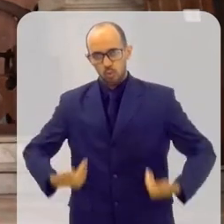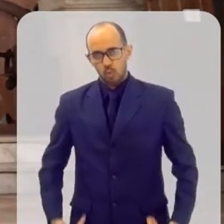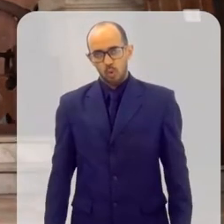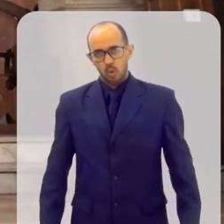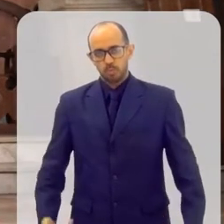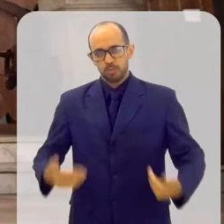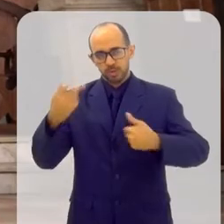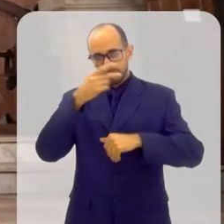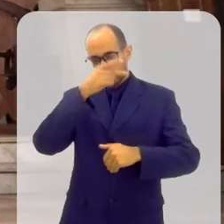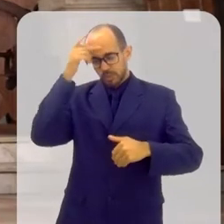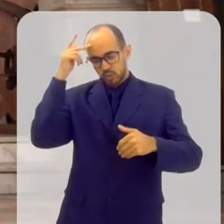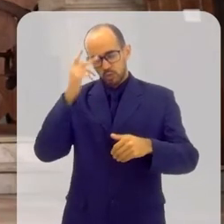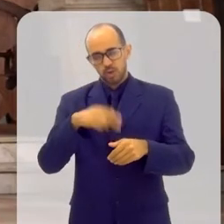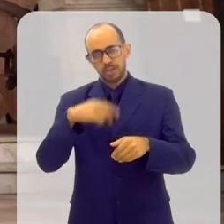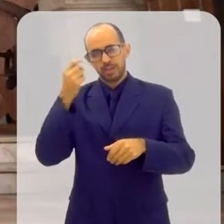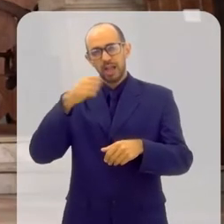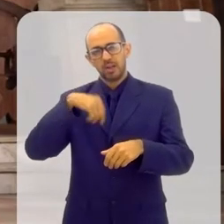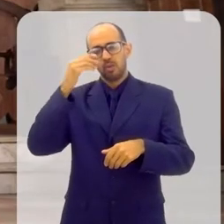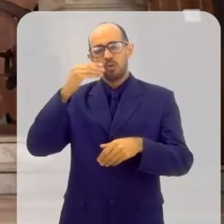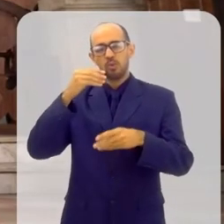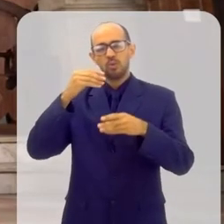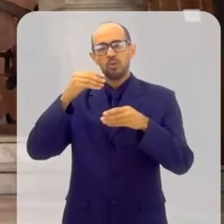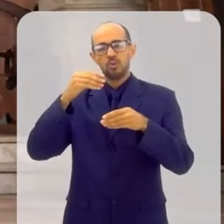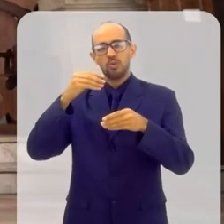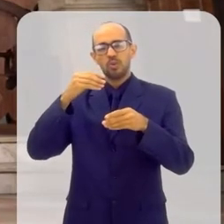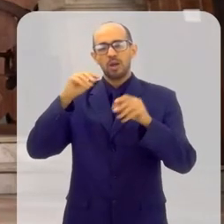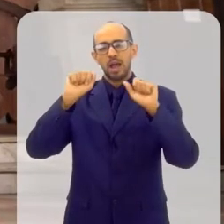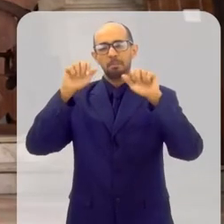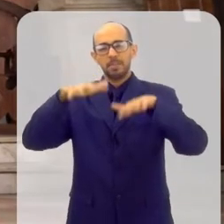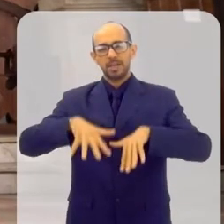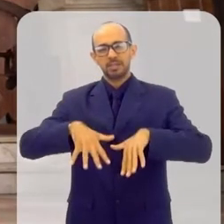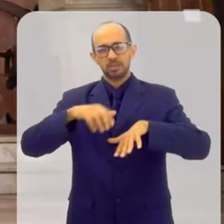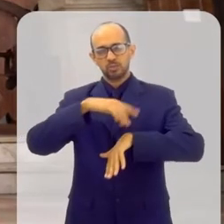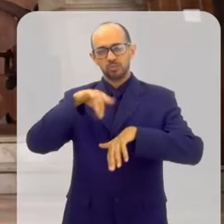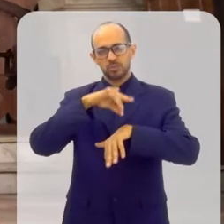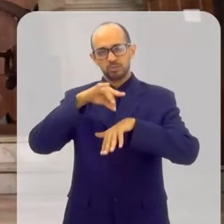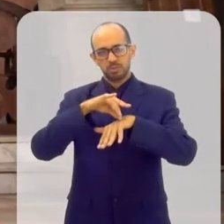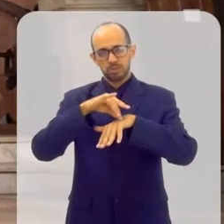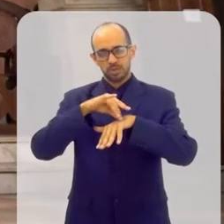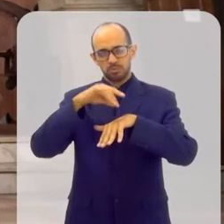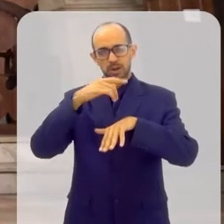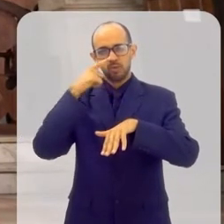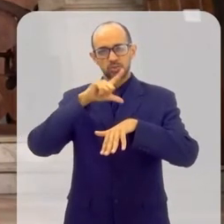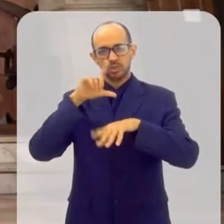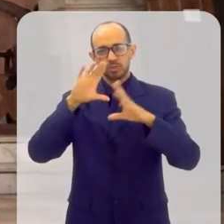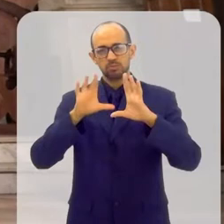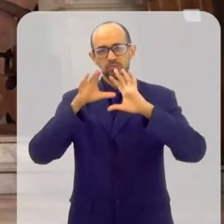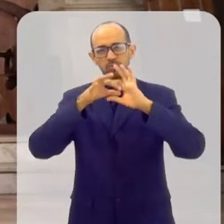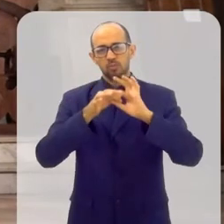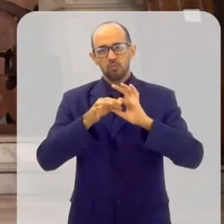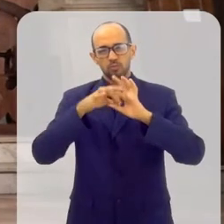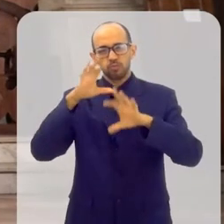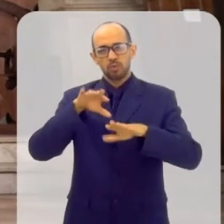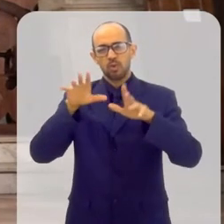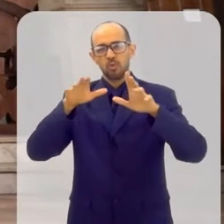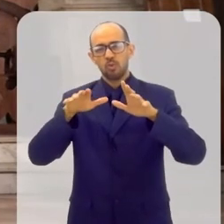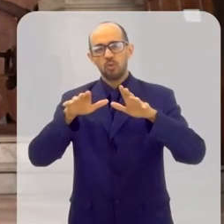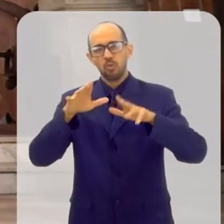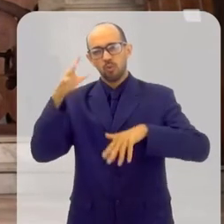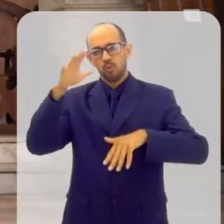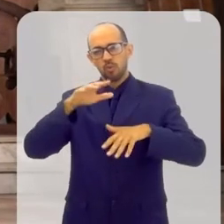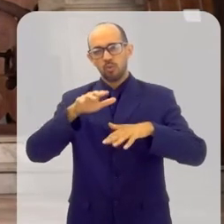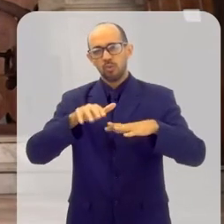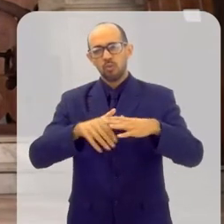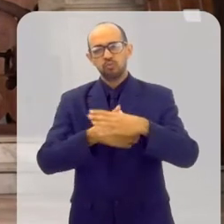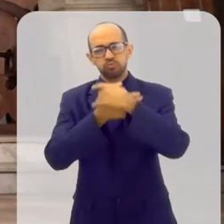pessoa ungido com o selo do Espírito Santo, esse sacramento de confirmação com o Espírito Santo, que